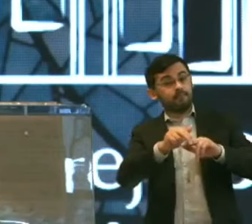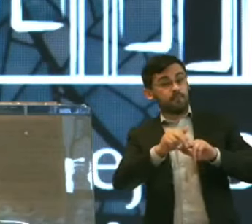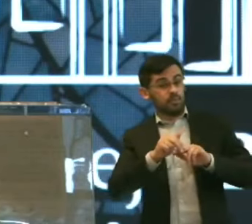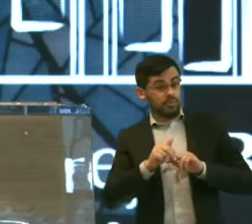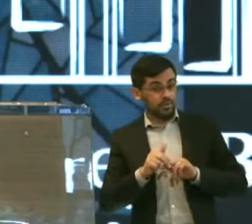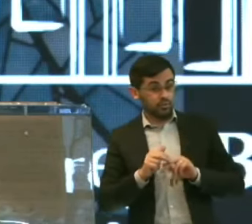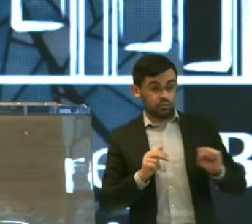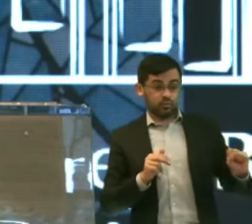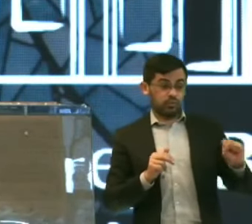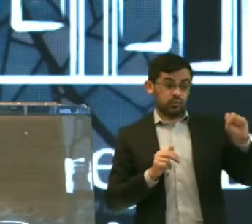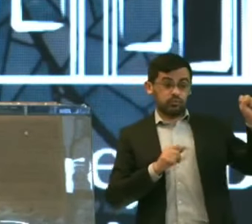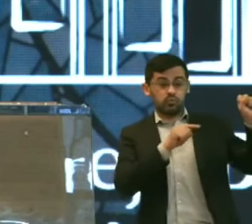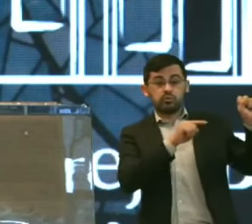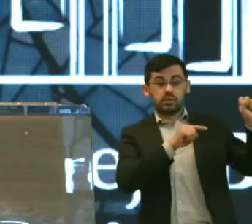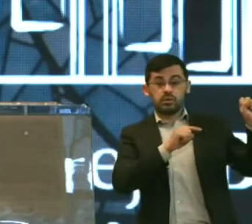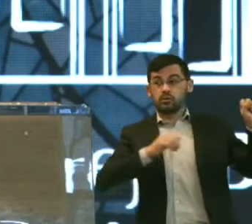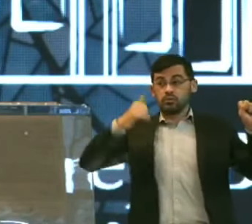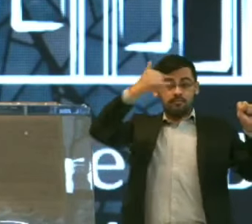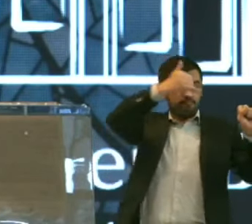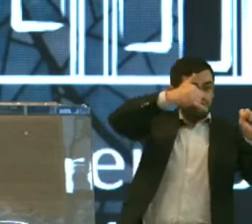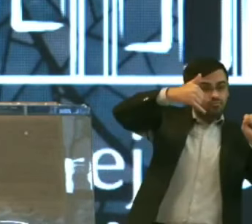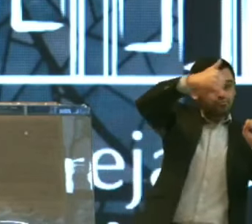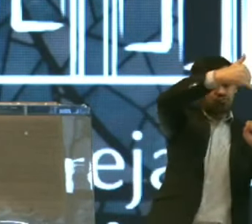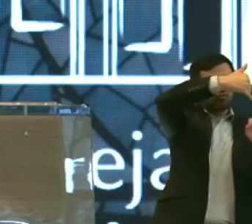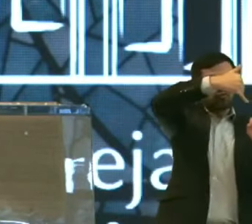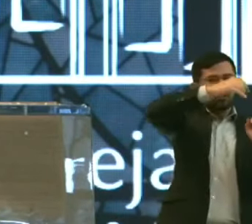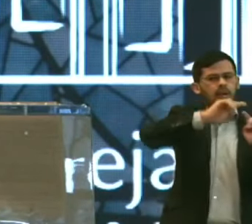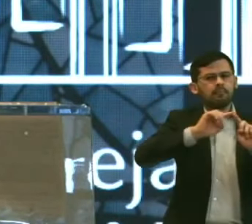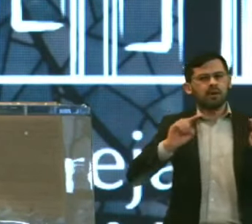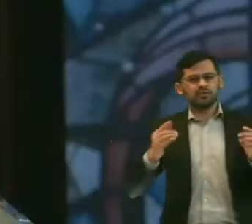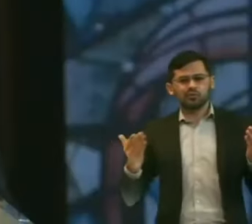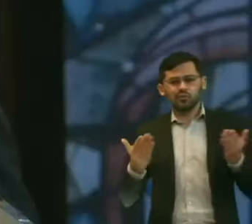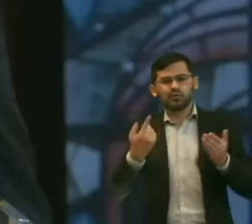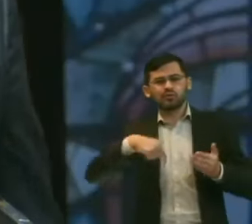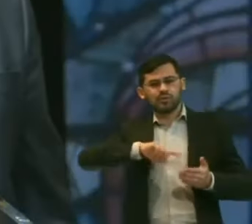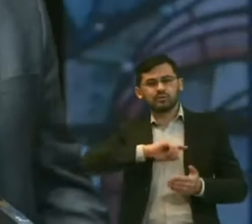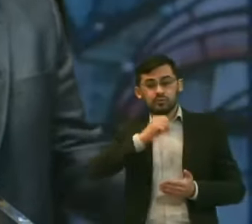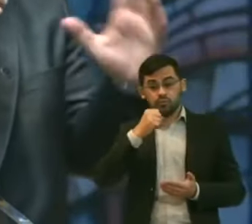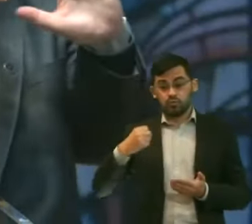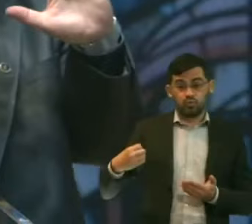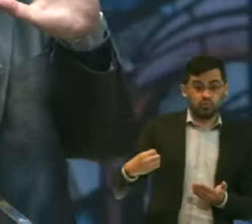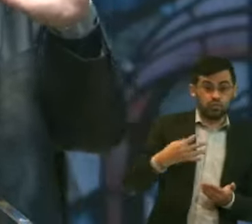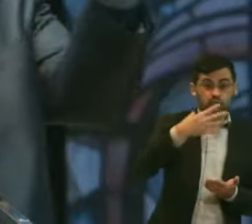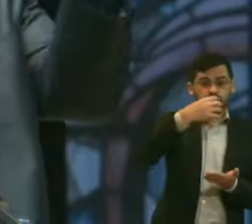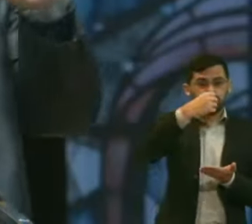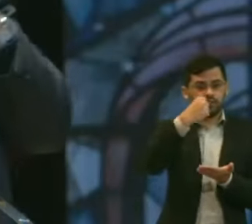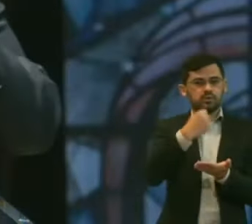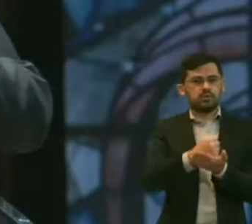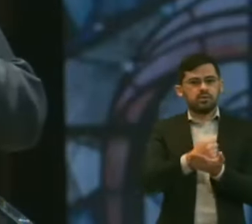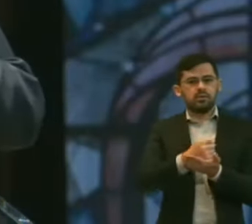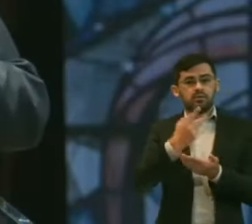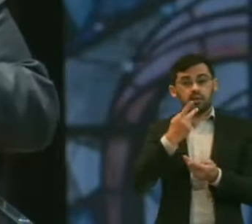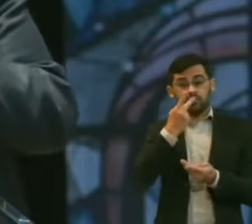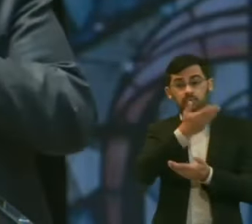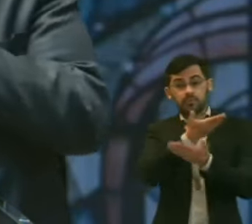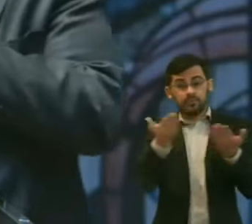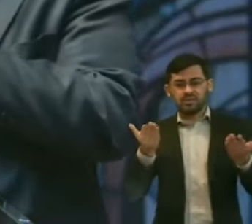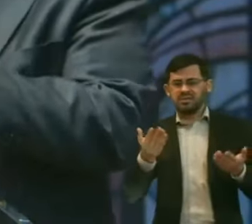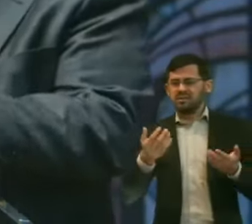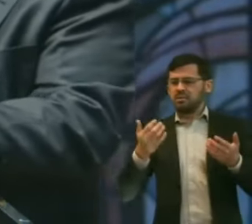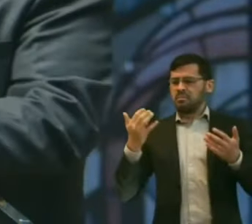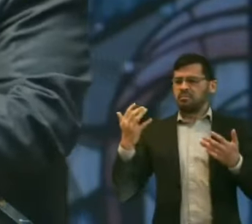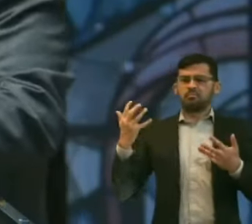recebeu Aquela unção Só que nós estamos hoje No Novo Testamento E eu quero dizer uma coisa Maravilhosa para você